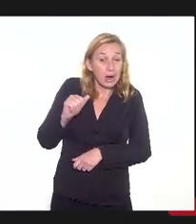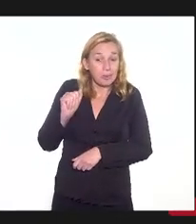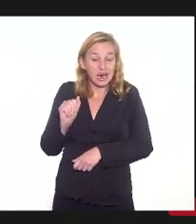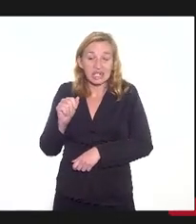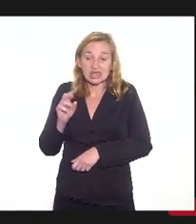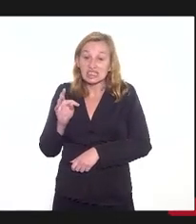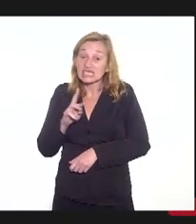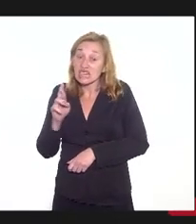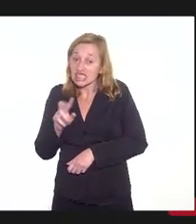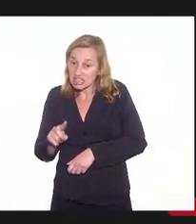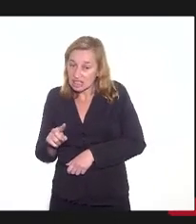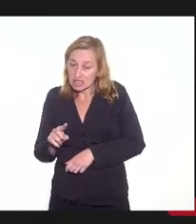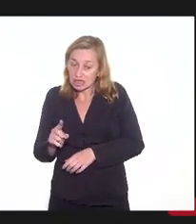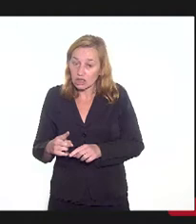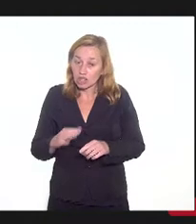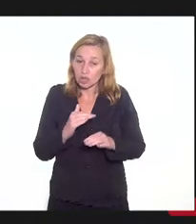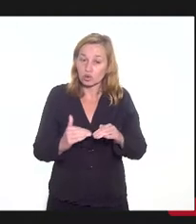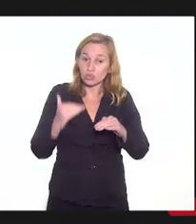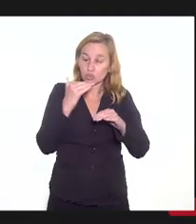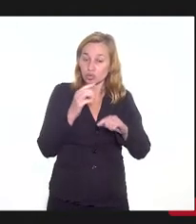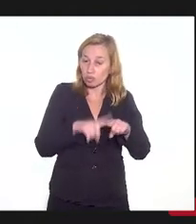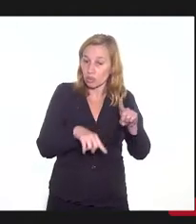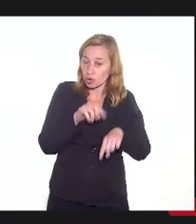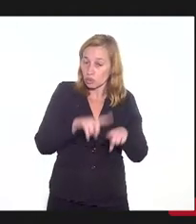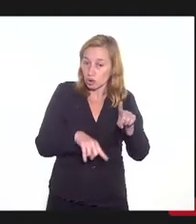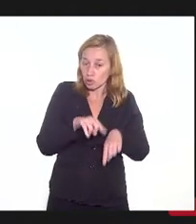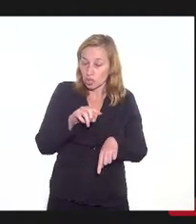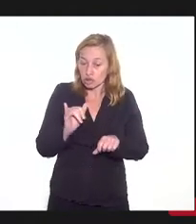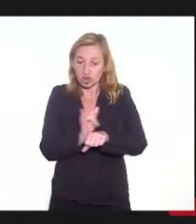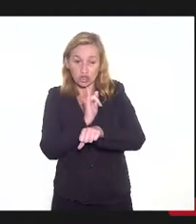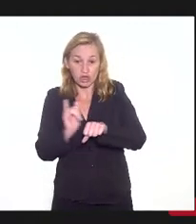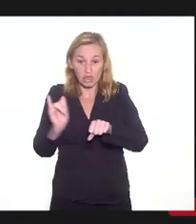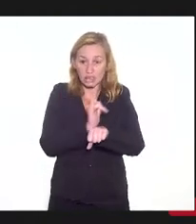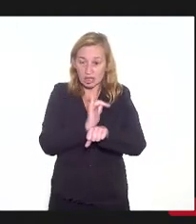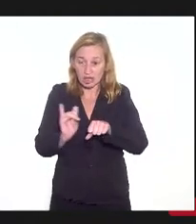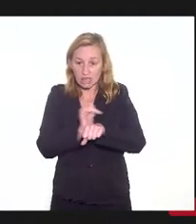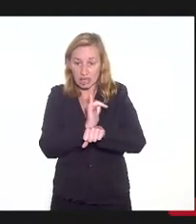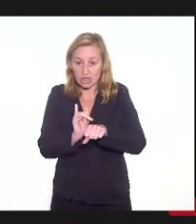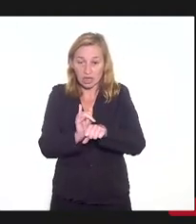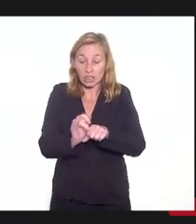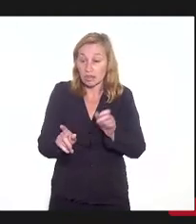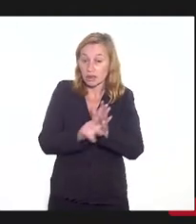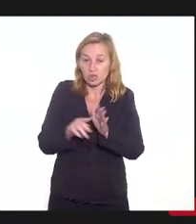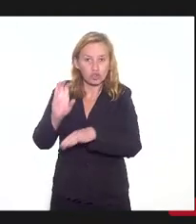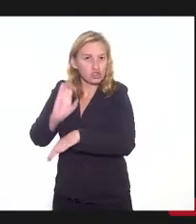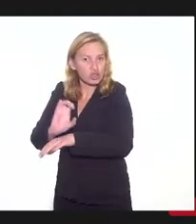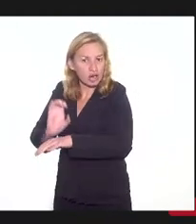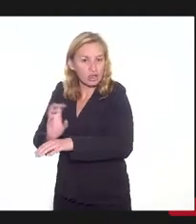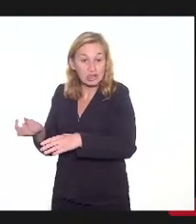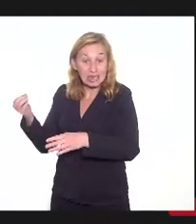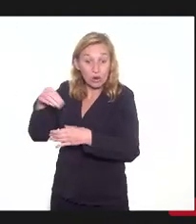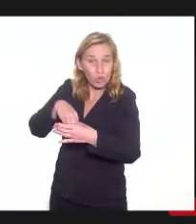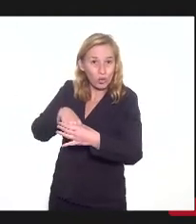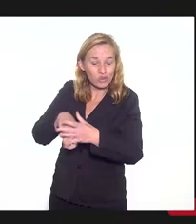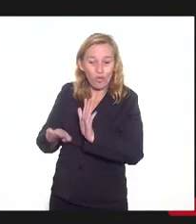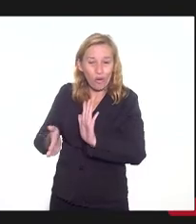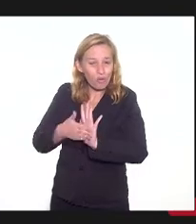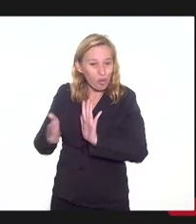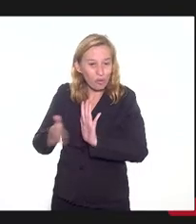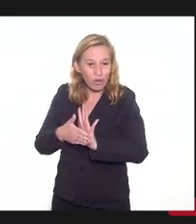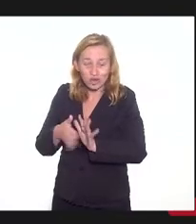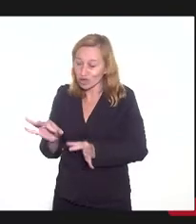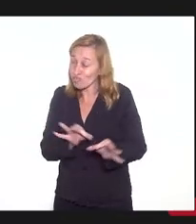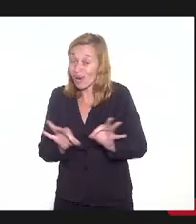-produto e o plano estratégico de desenvolvimento seja uma questão do Estado, ser incluído com uma proposta do